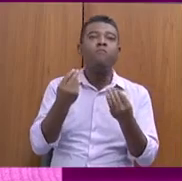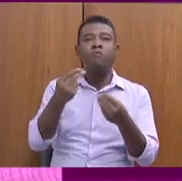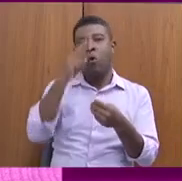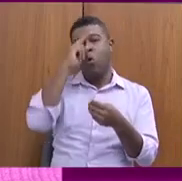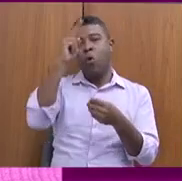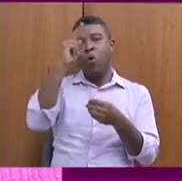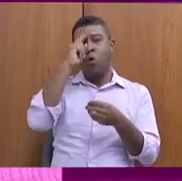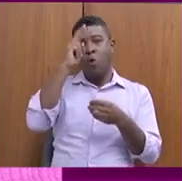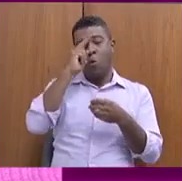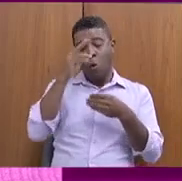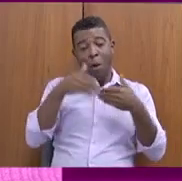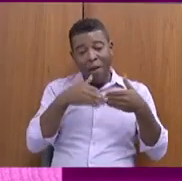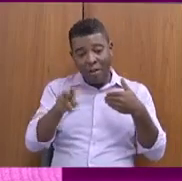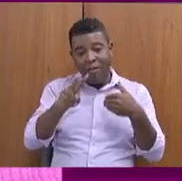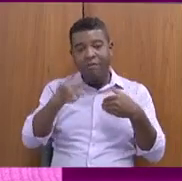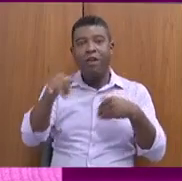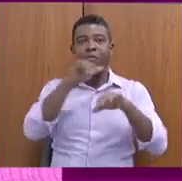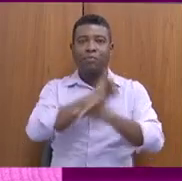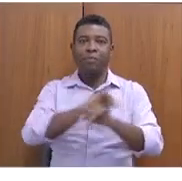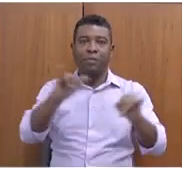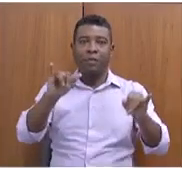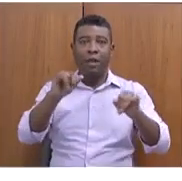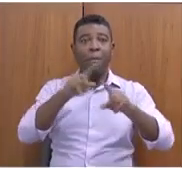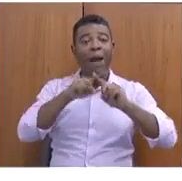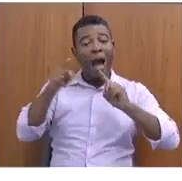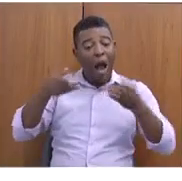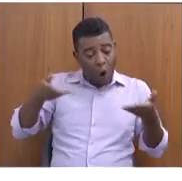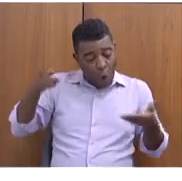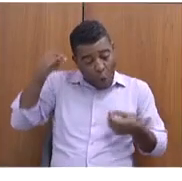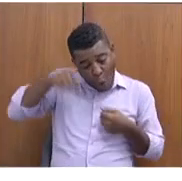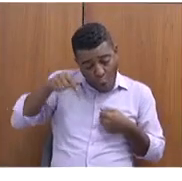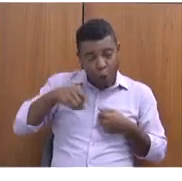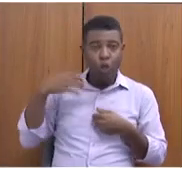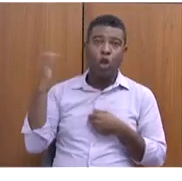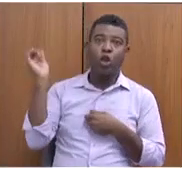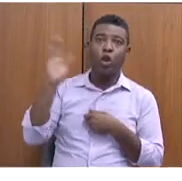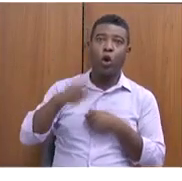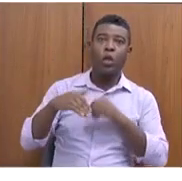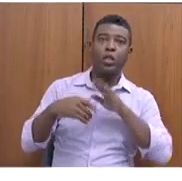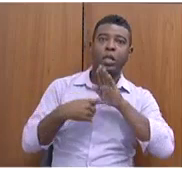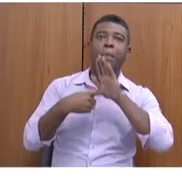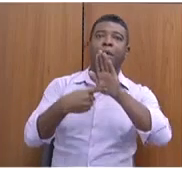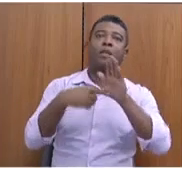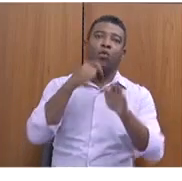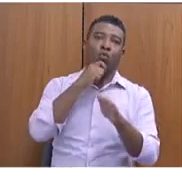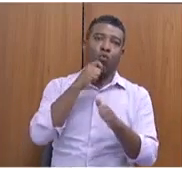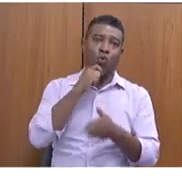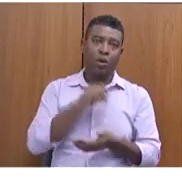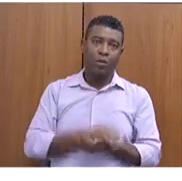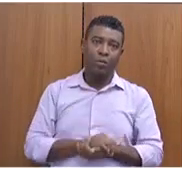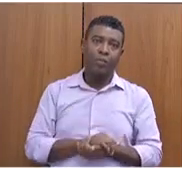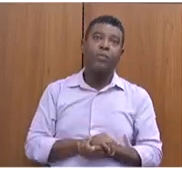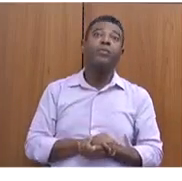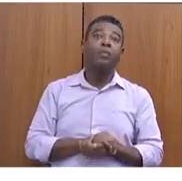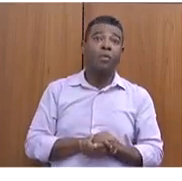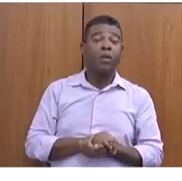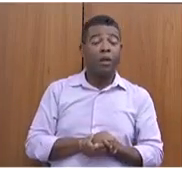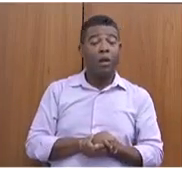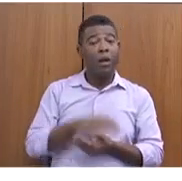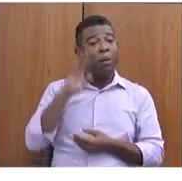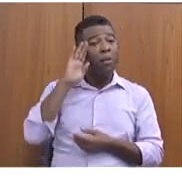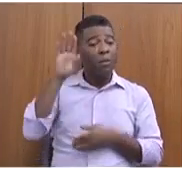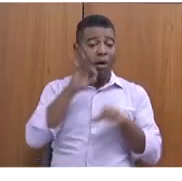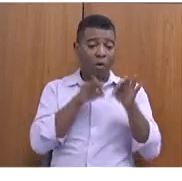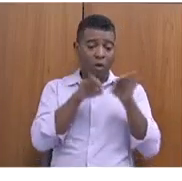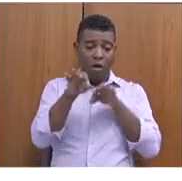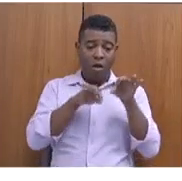ser uma subsecretaria. Nós não poderíamos deixar uma das questões mais importantes para nós e regularização fundiária. Então, a